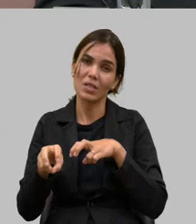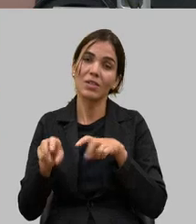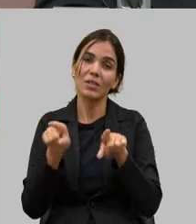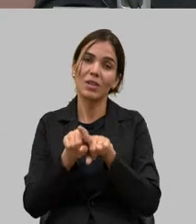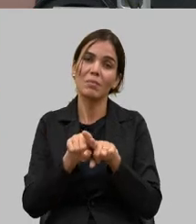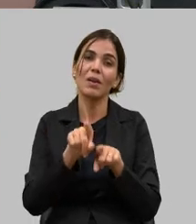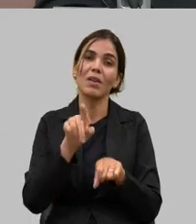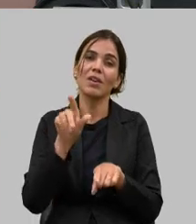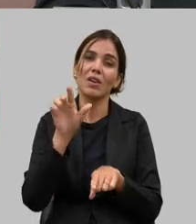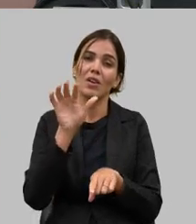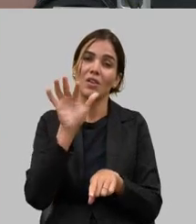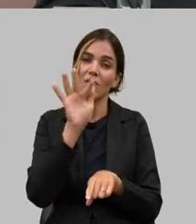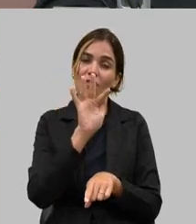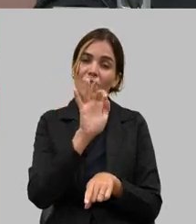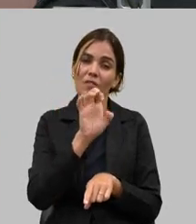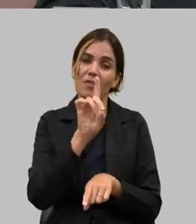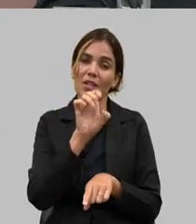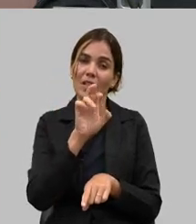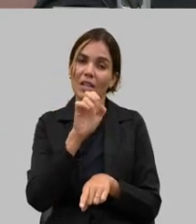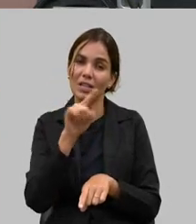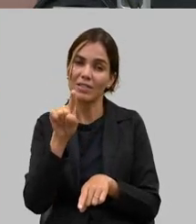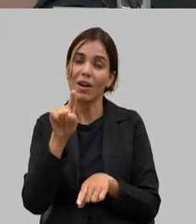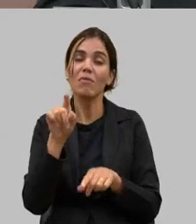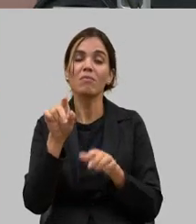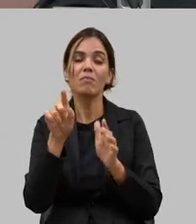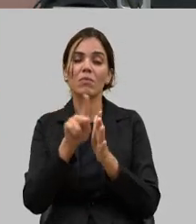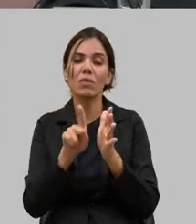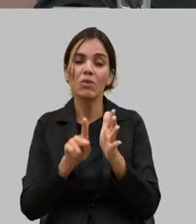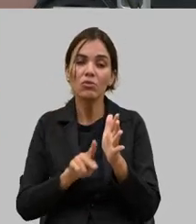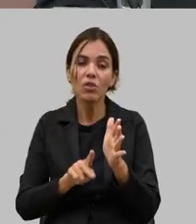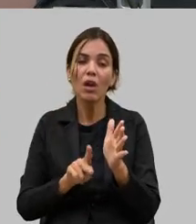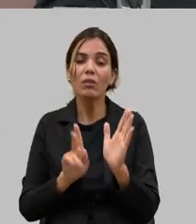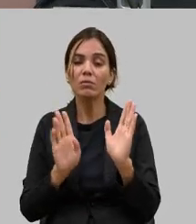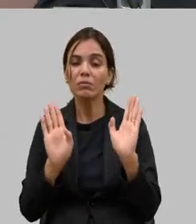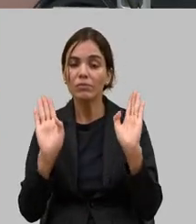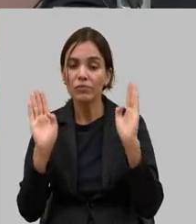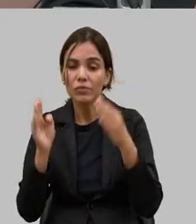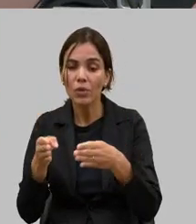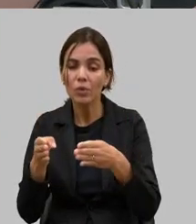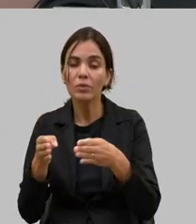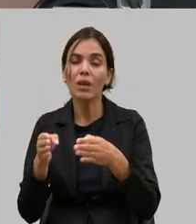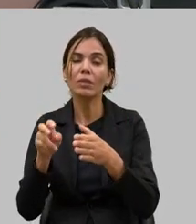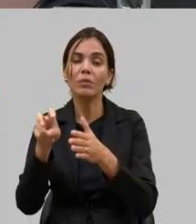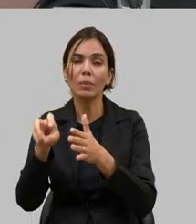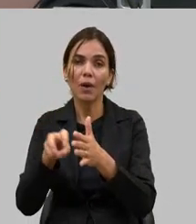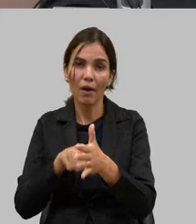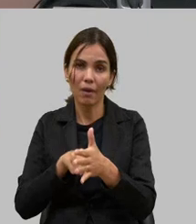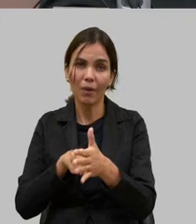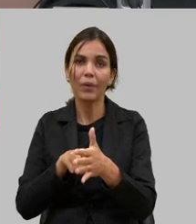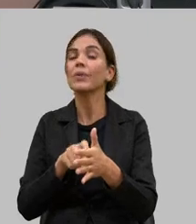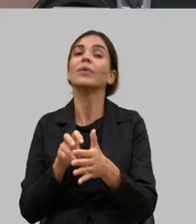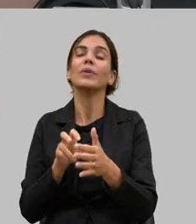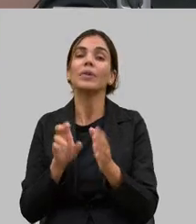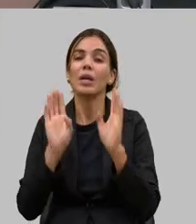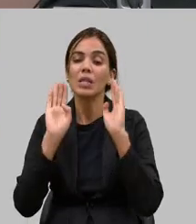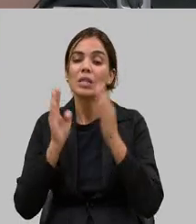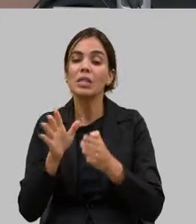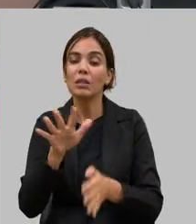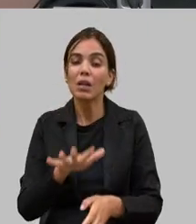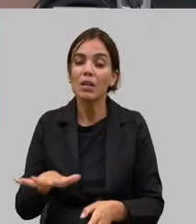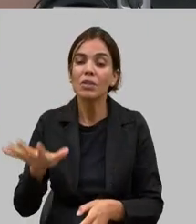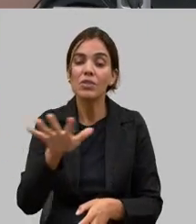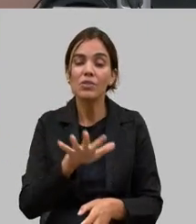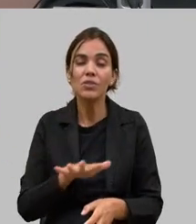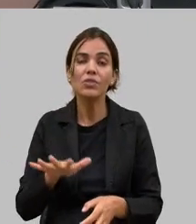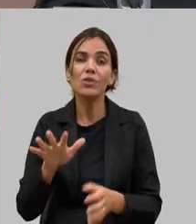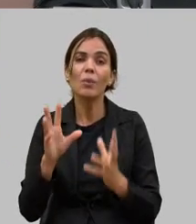projetos voltados para o agro prioritários então vamos supor pivô central em determinada região vamos resolver isso mais